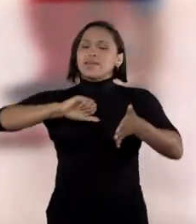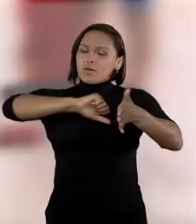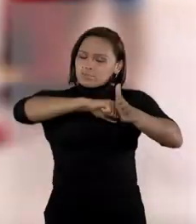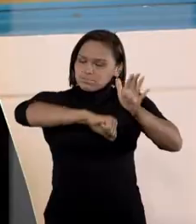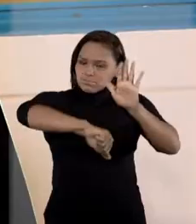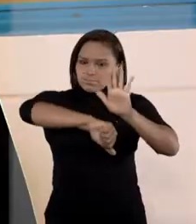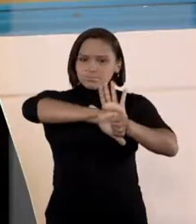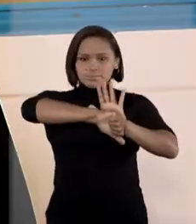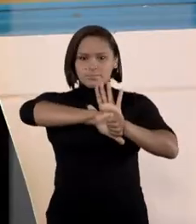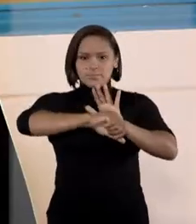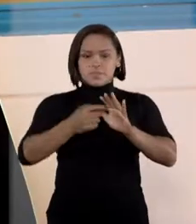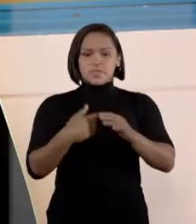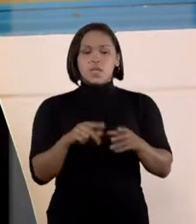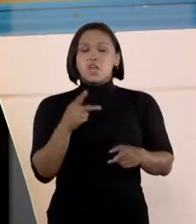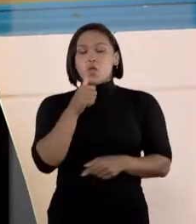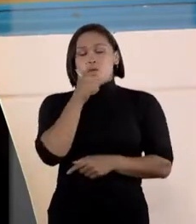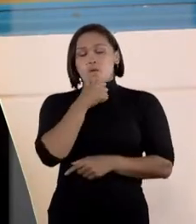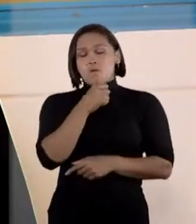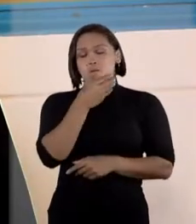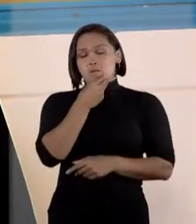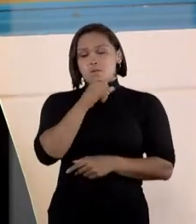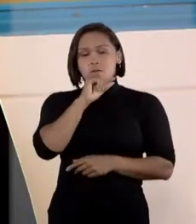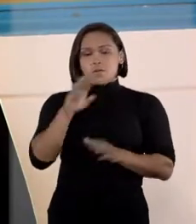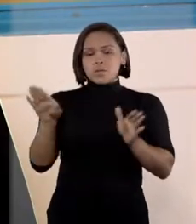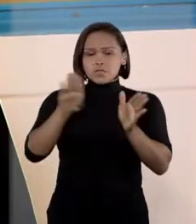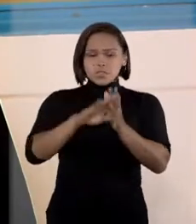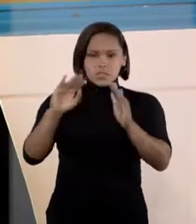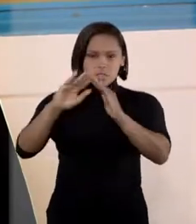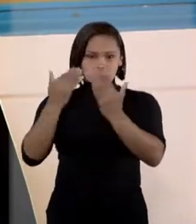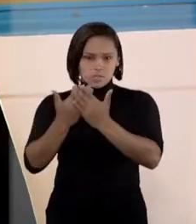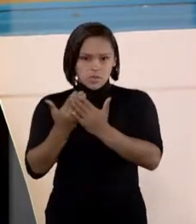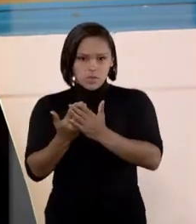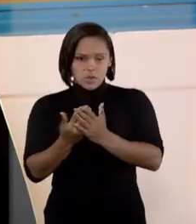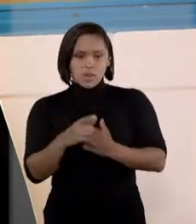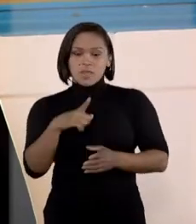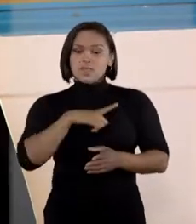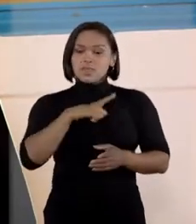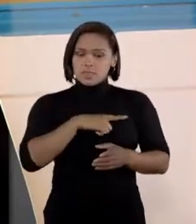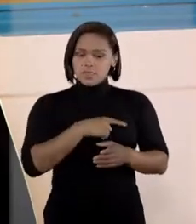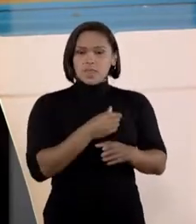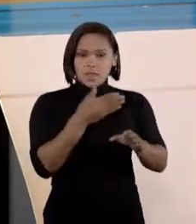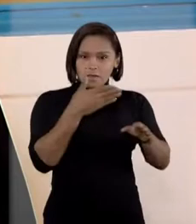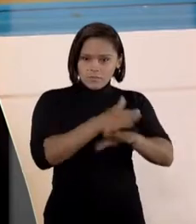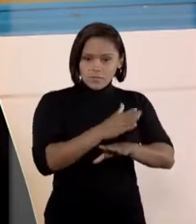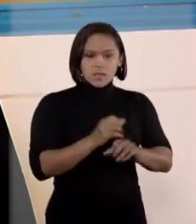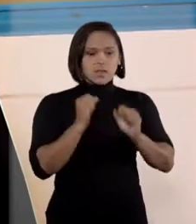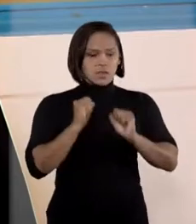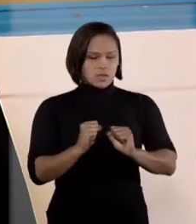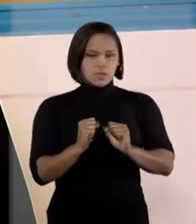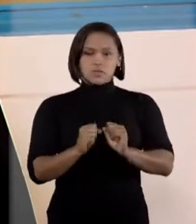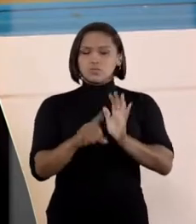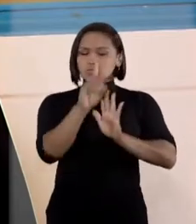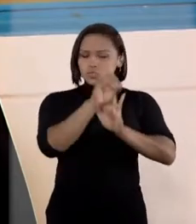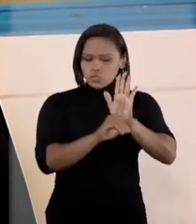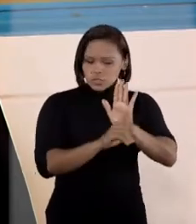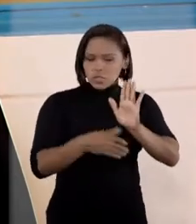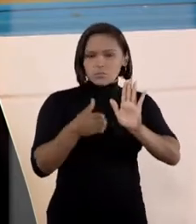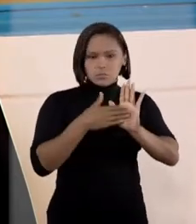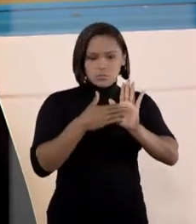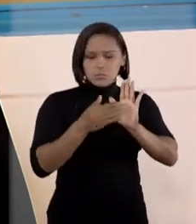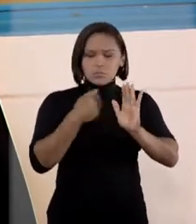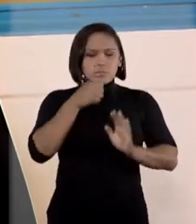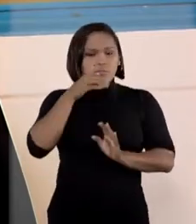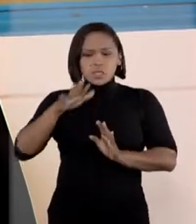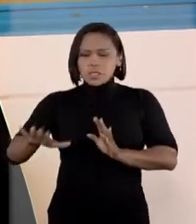o crime. O pai vem para matricular a criança. Se eu tenho uma vaga, eu tenho que ofertar. A criança tem o direito. Todas as crianças têm direito,